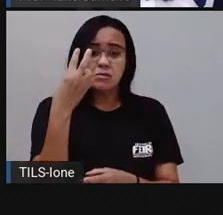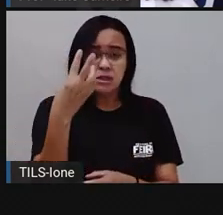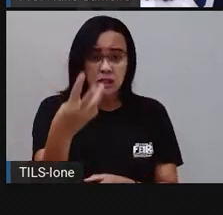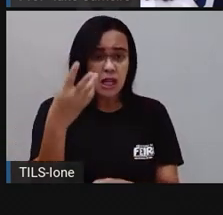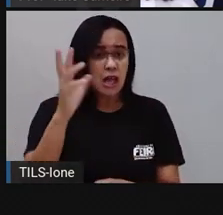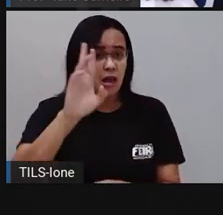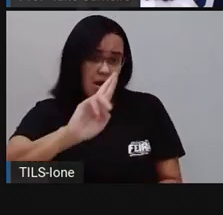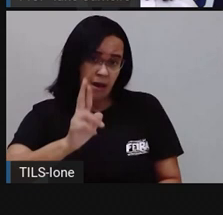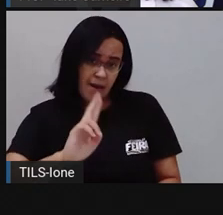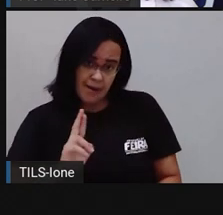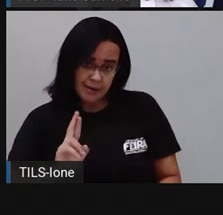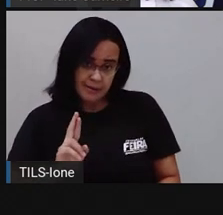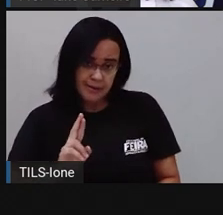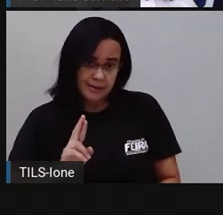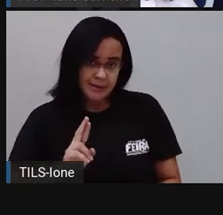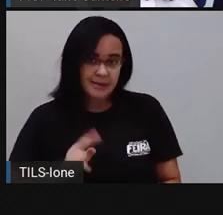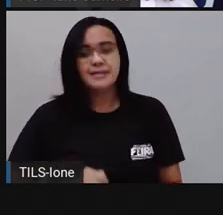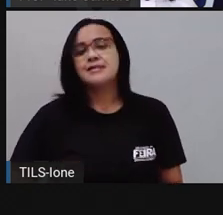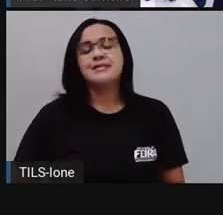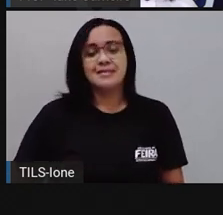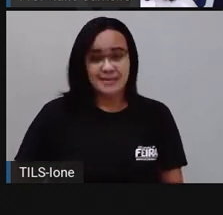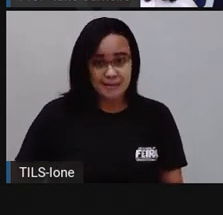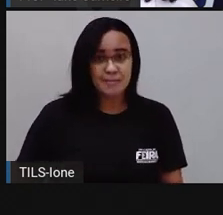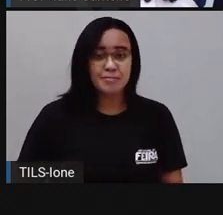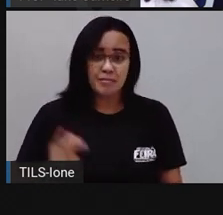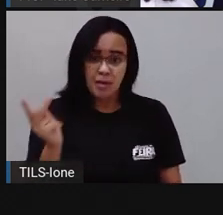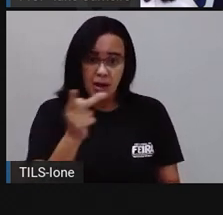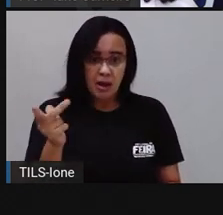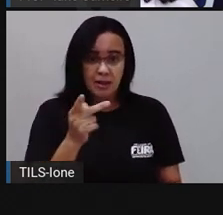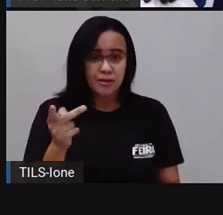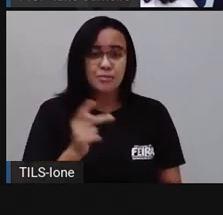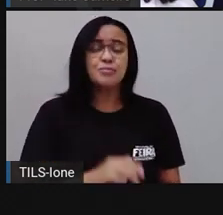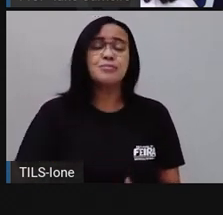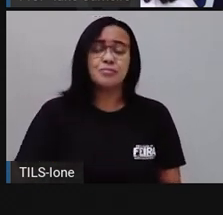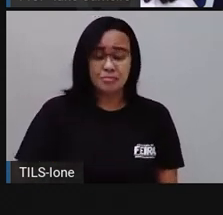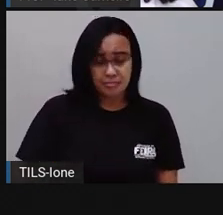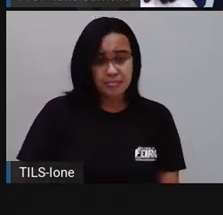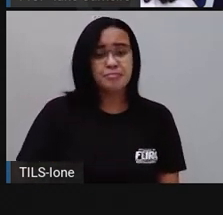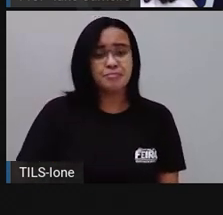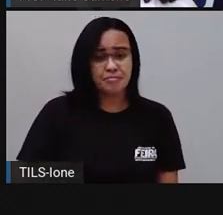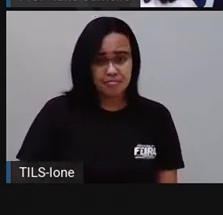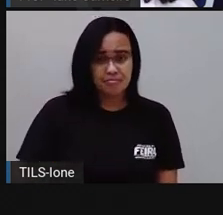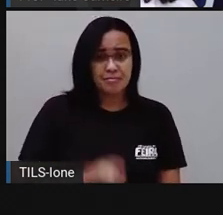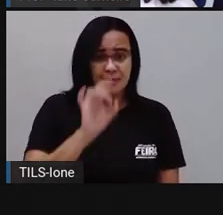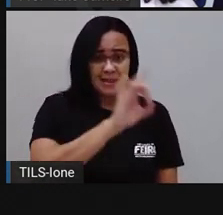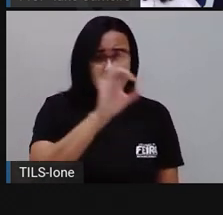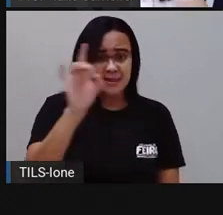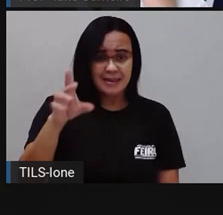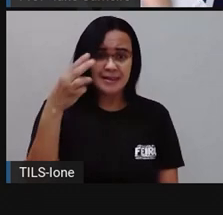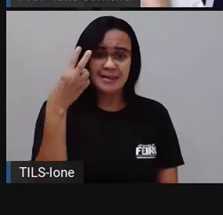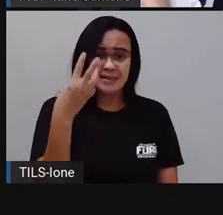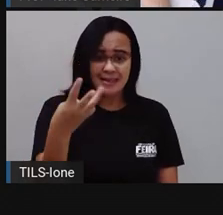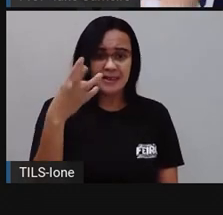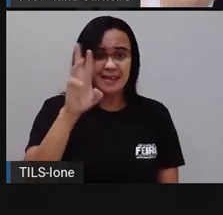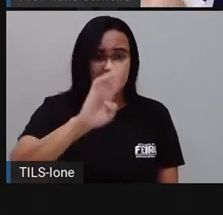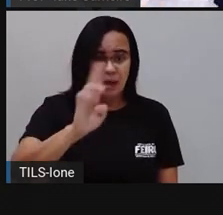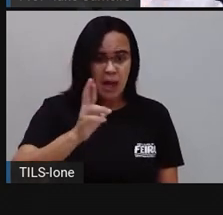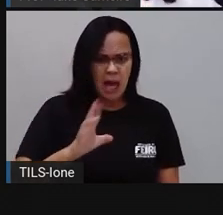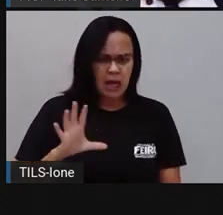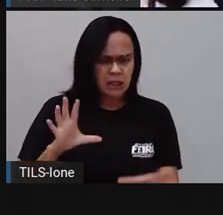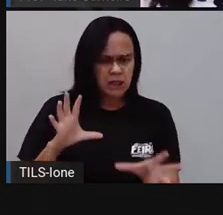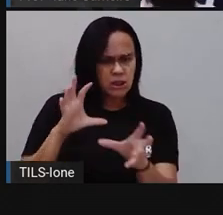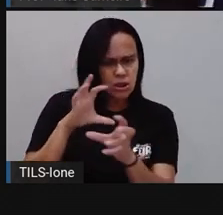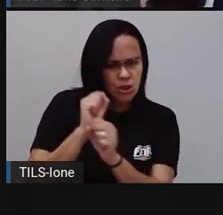Três. E essa rede também, três reais. Joia. Então quanto é que esse